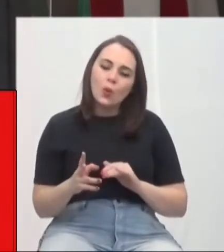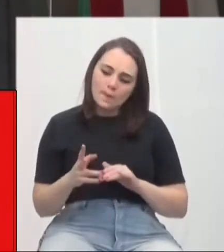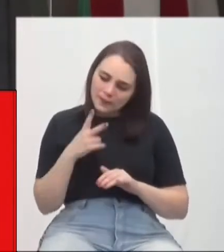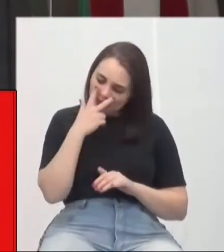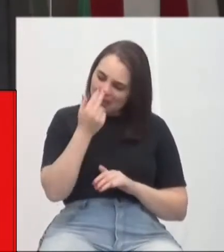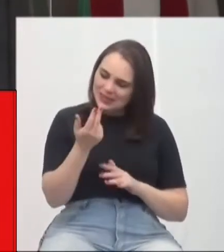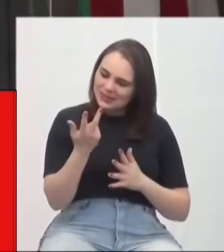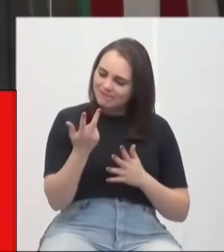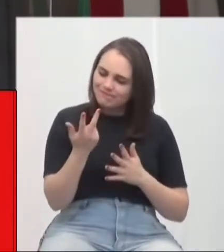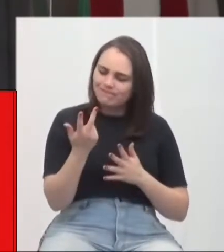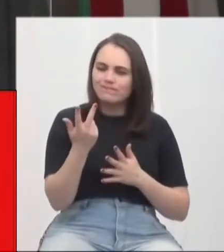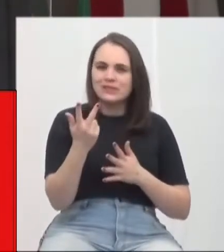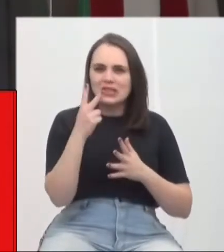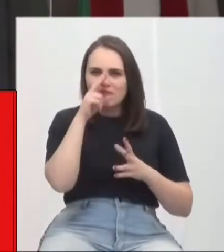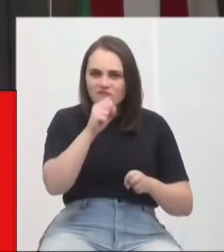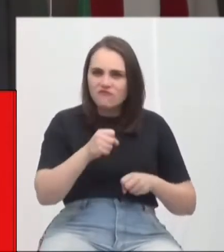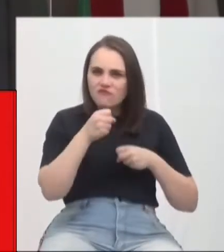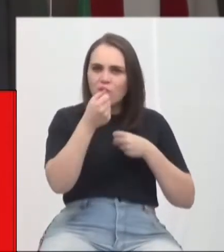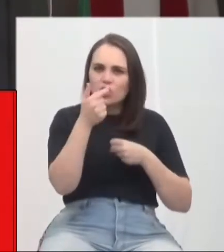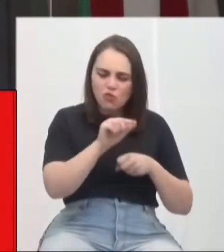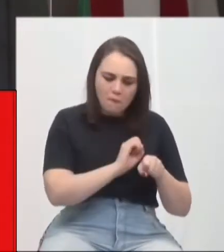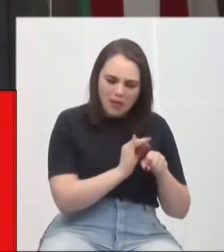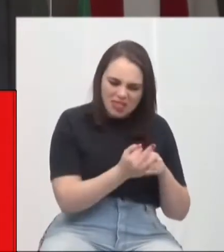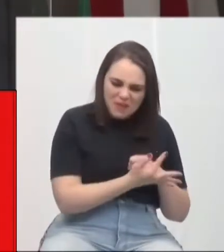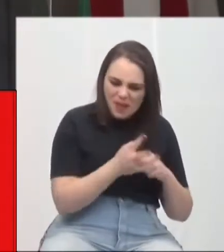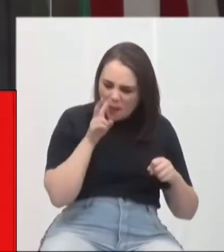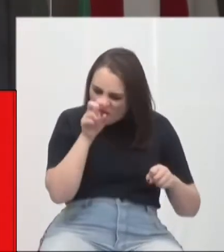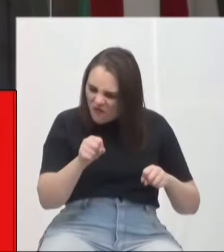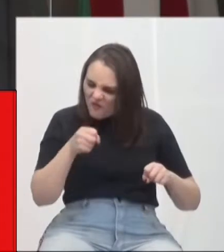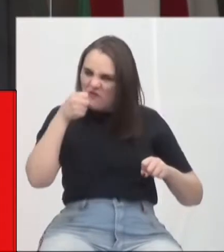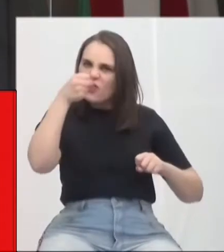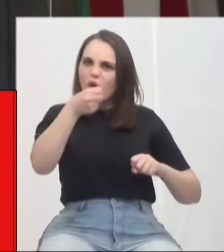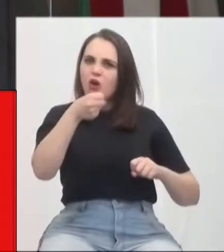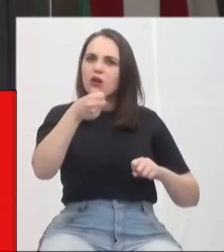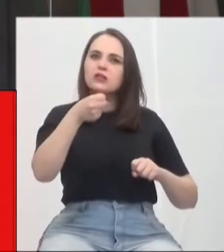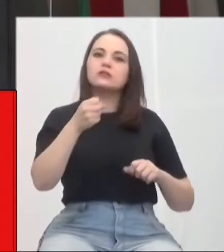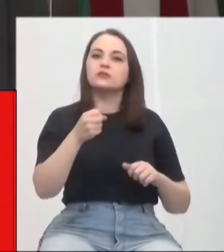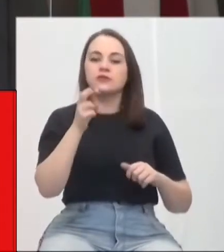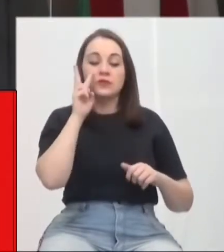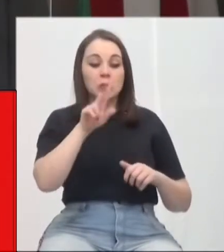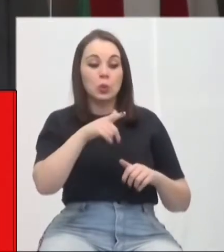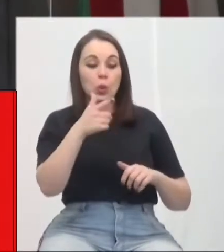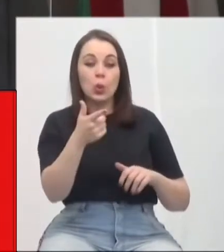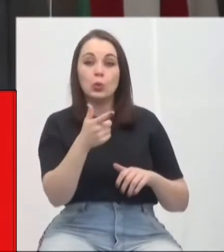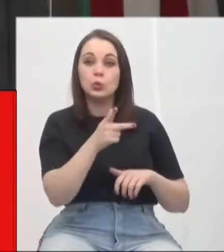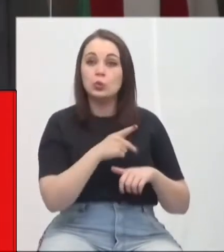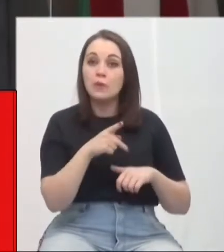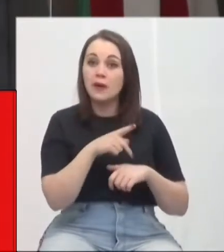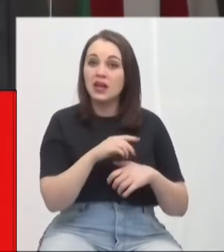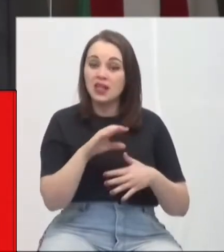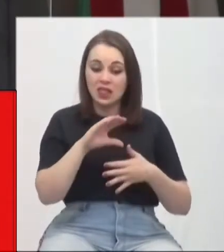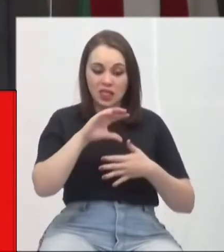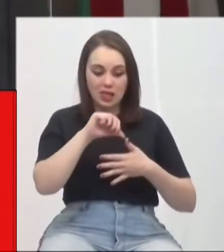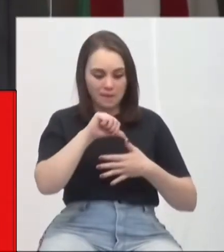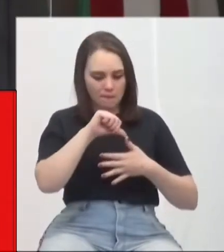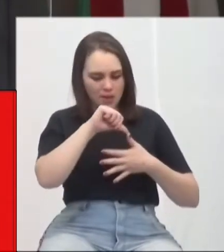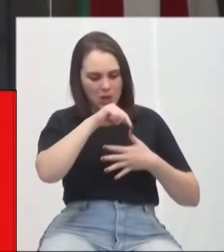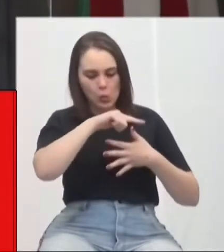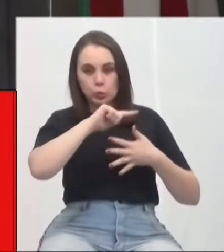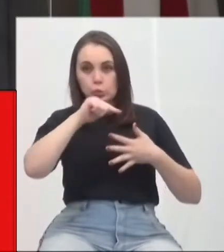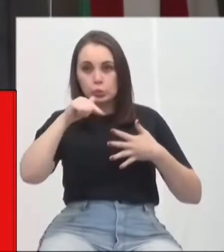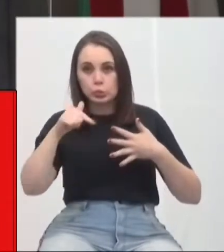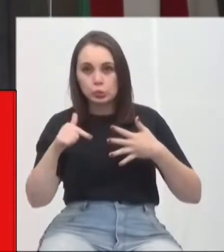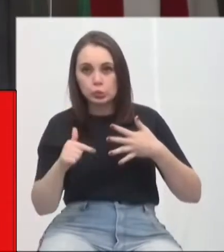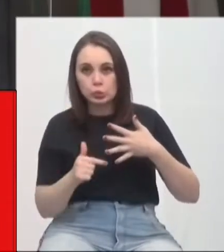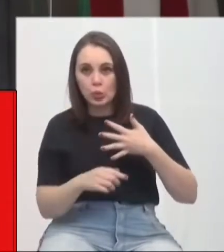de uma pandemia, enquanto os outros países aqui na América do Sul, em linhas opostas ao